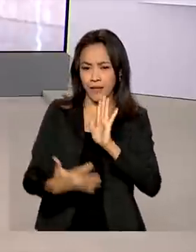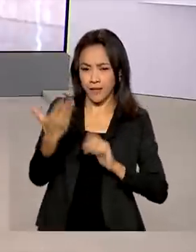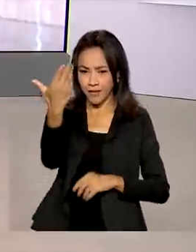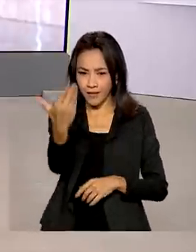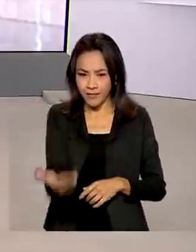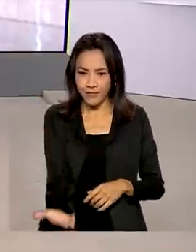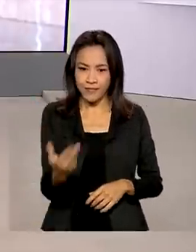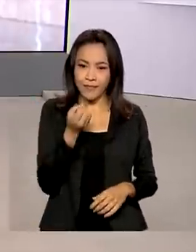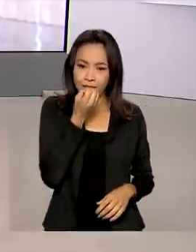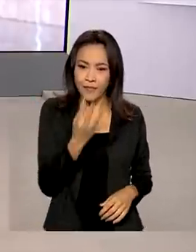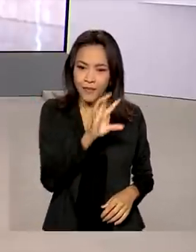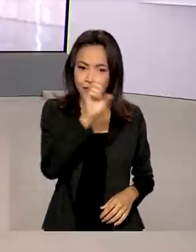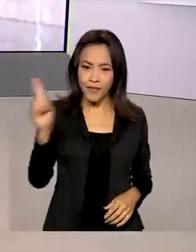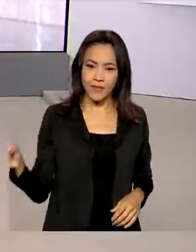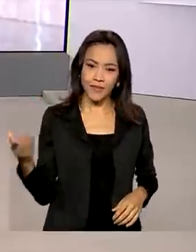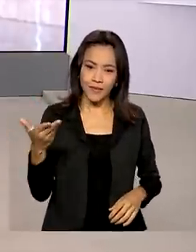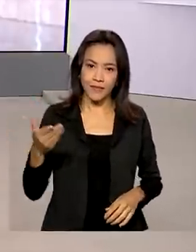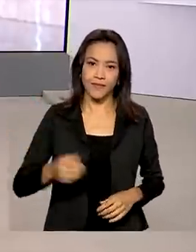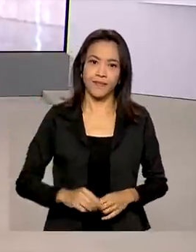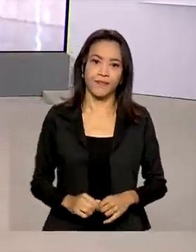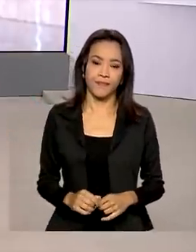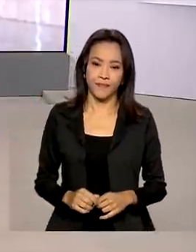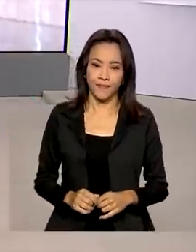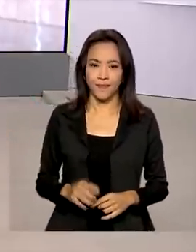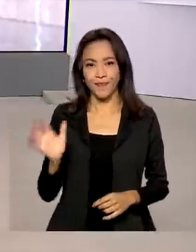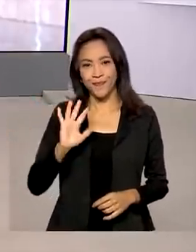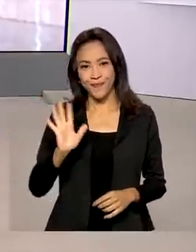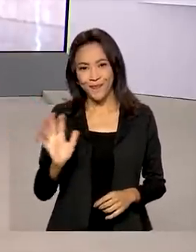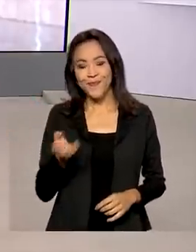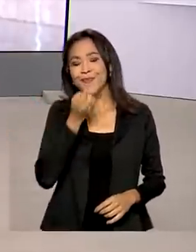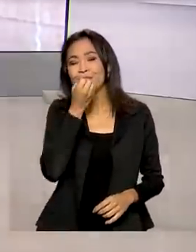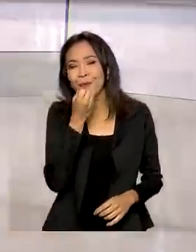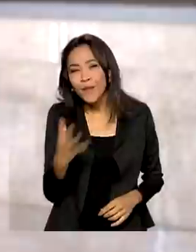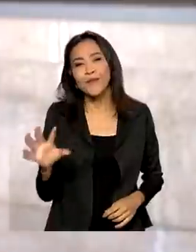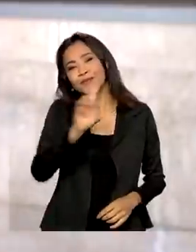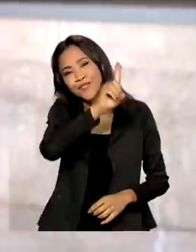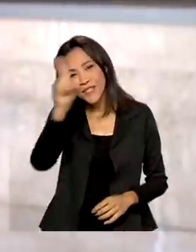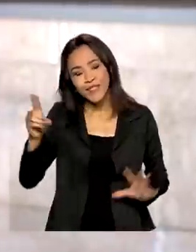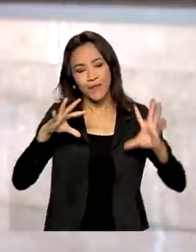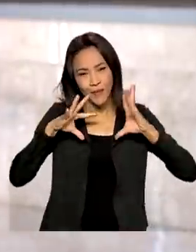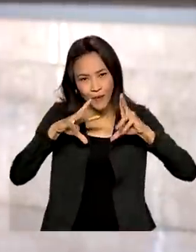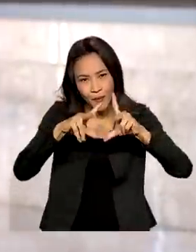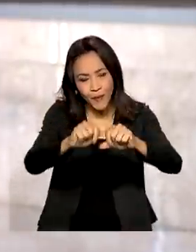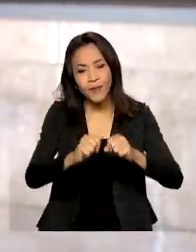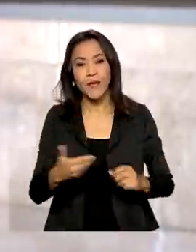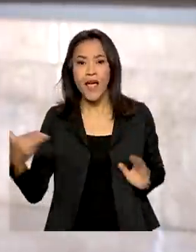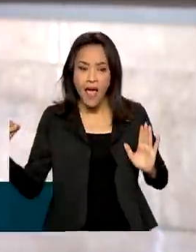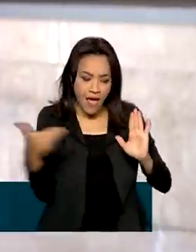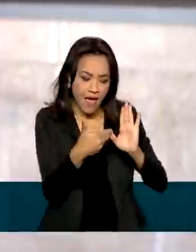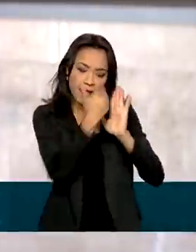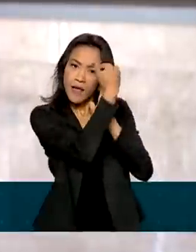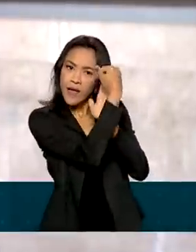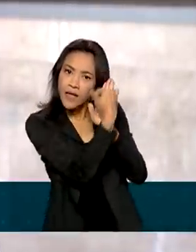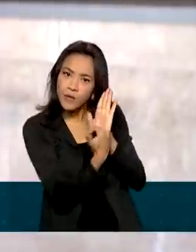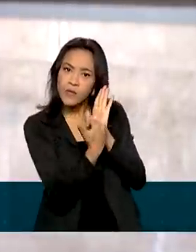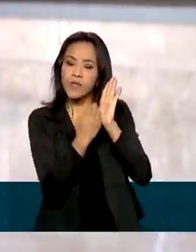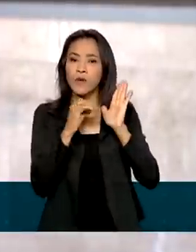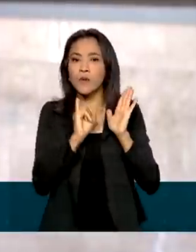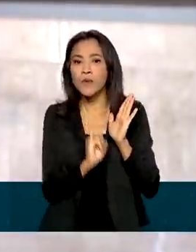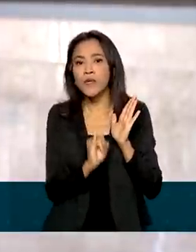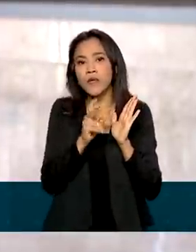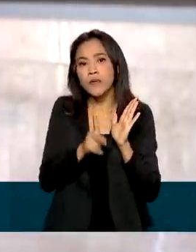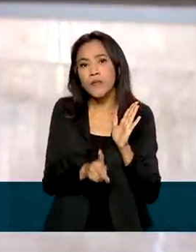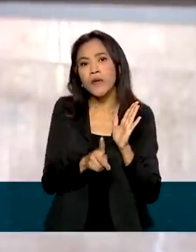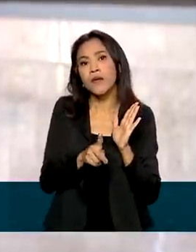Glauco, bom dia para você. Oi, Natália, bom dia para você e bom dia a todos. Olha, essa redução, ela abrange uma gama de